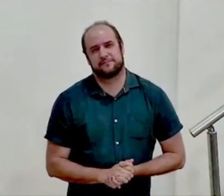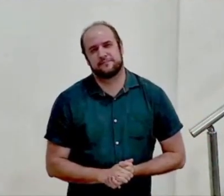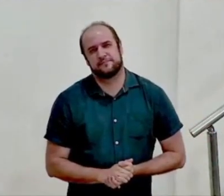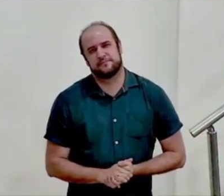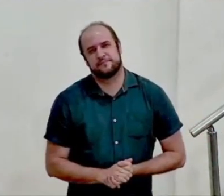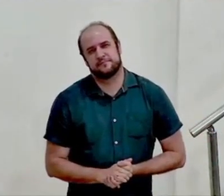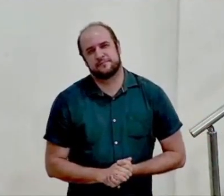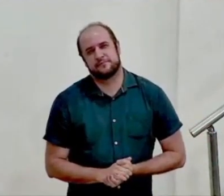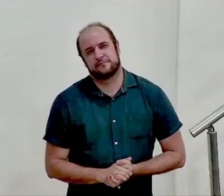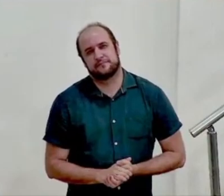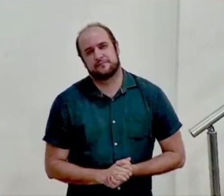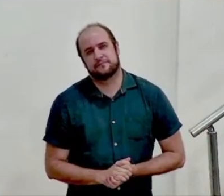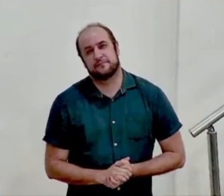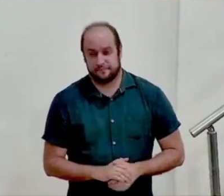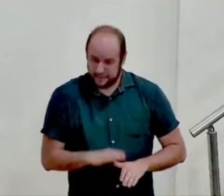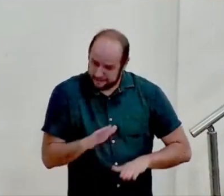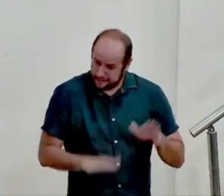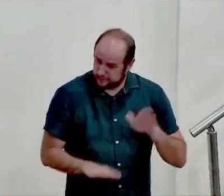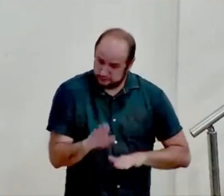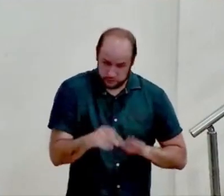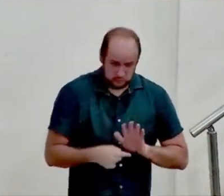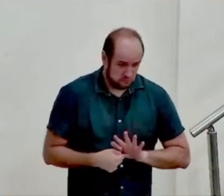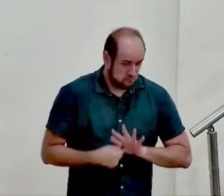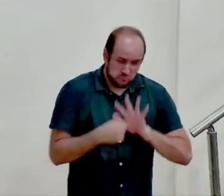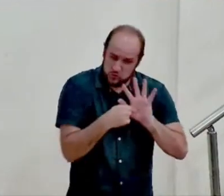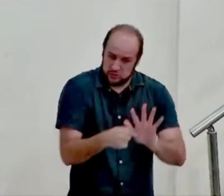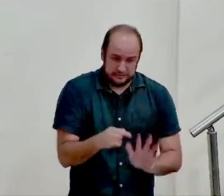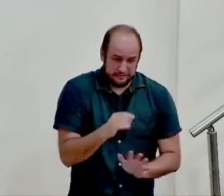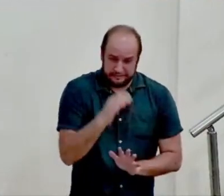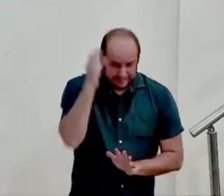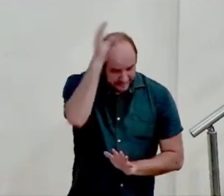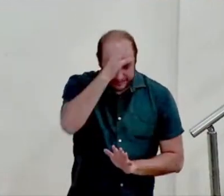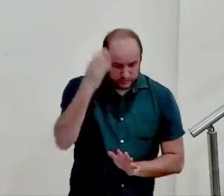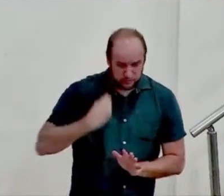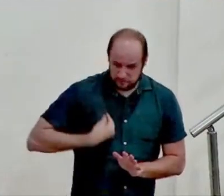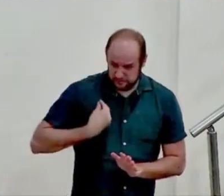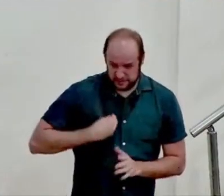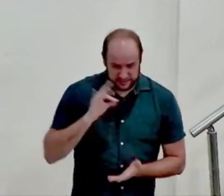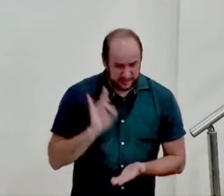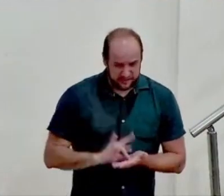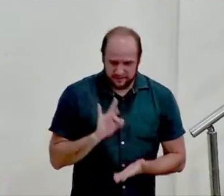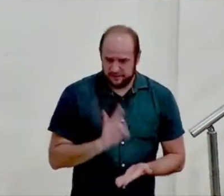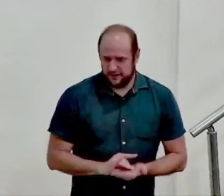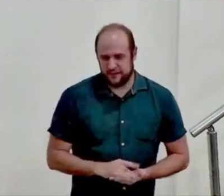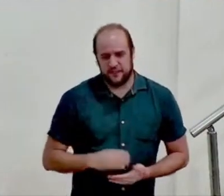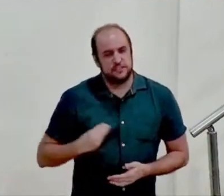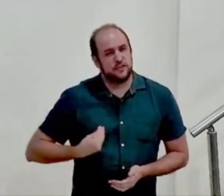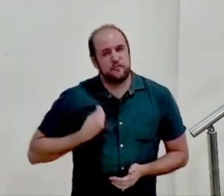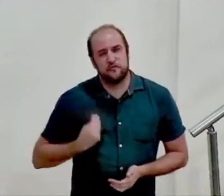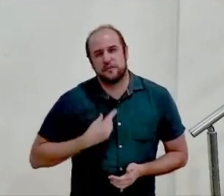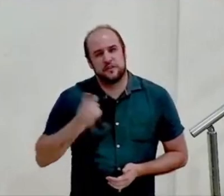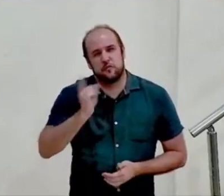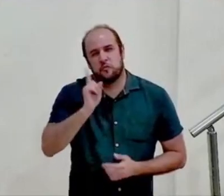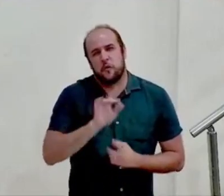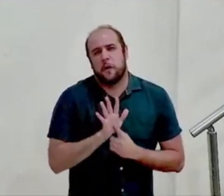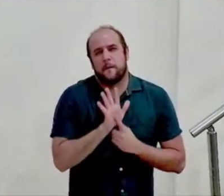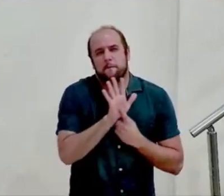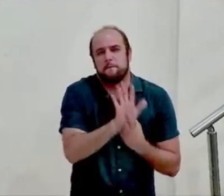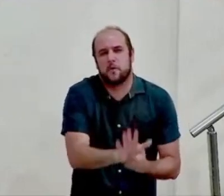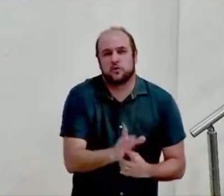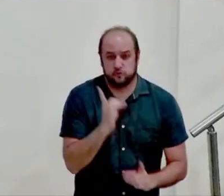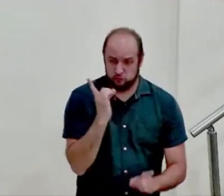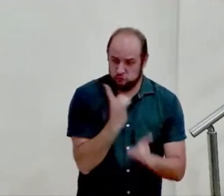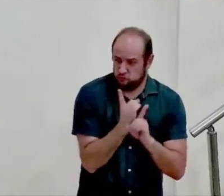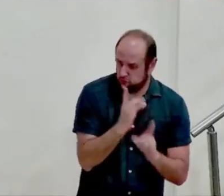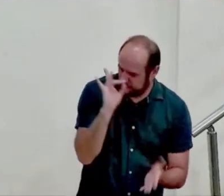e as vezes não demonstram Cristo de fato na sua vida e a sua vida não é uma expressão de um encontro real